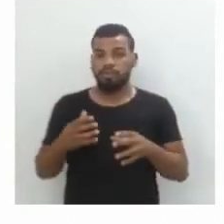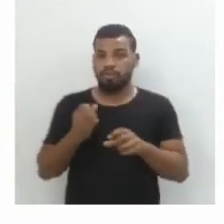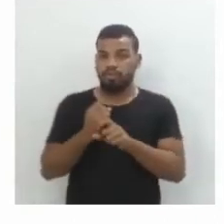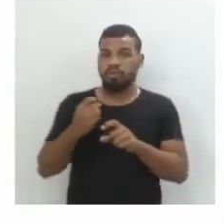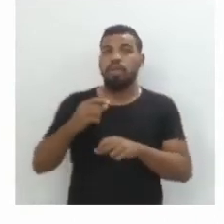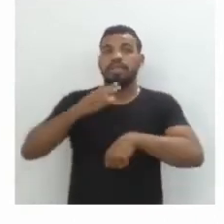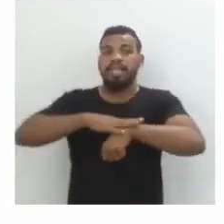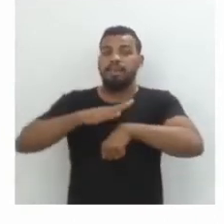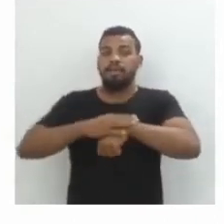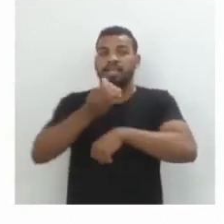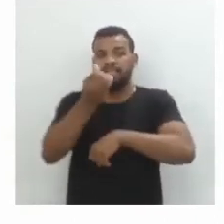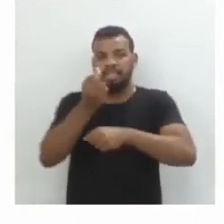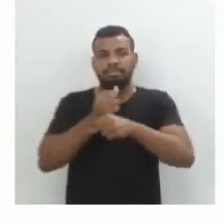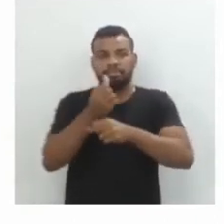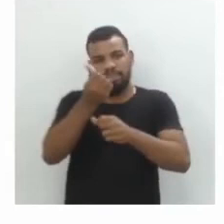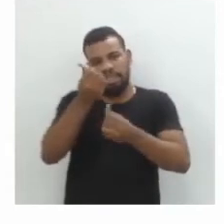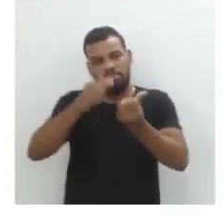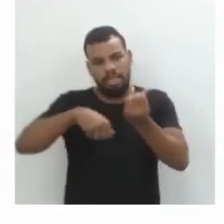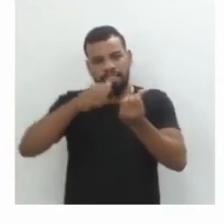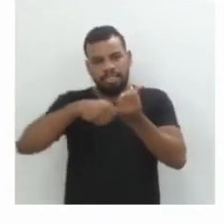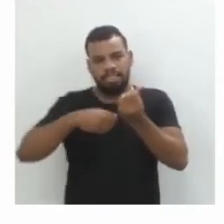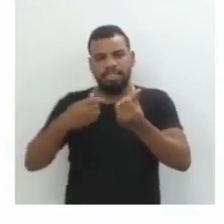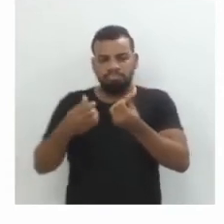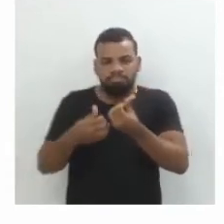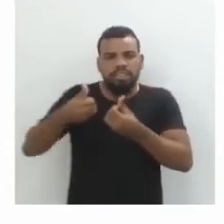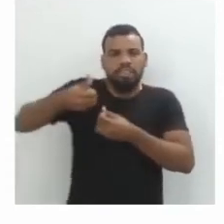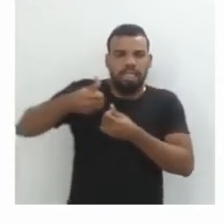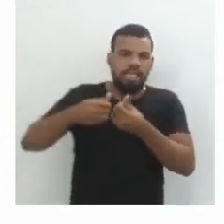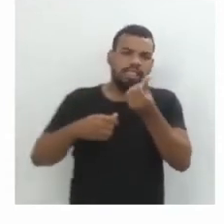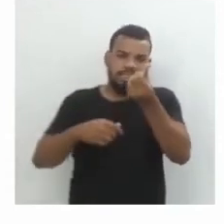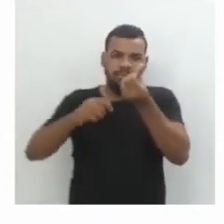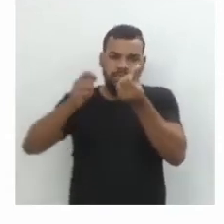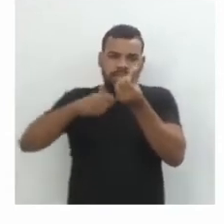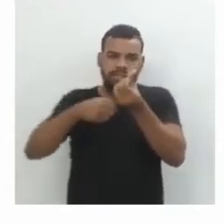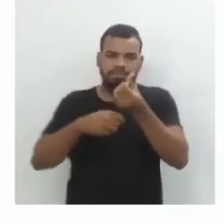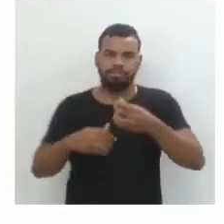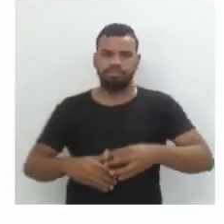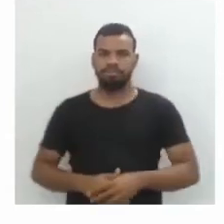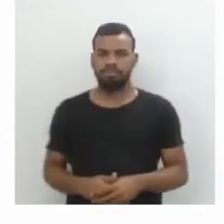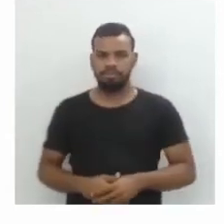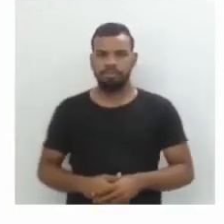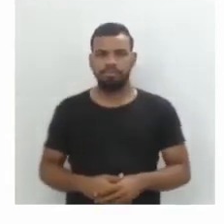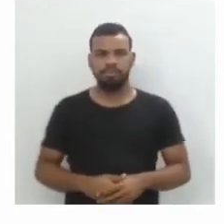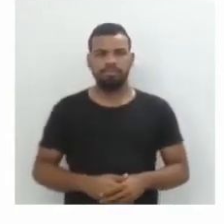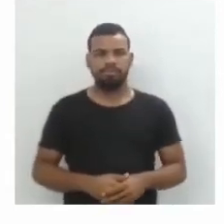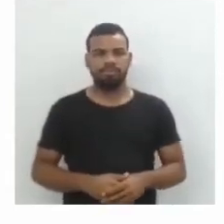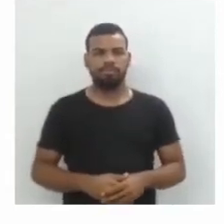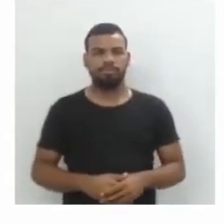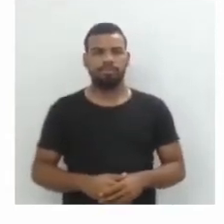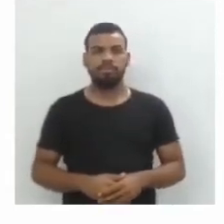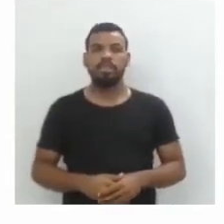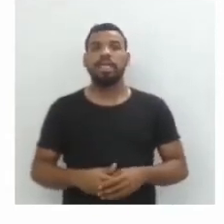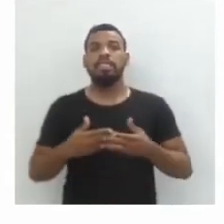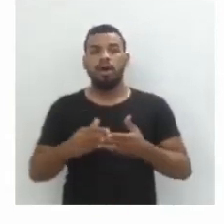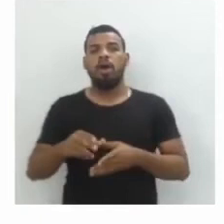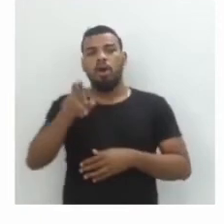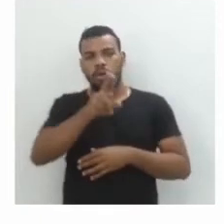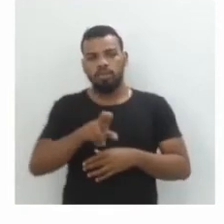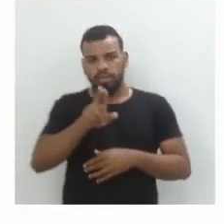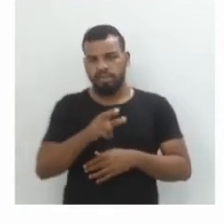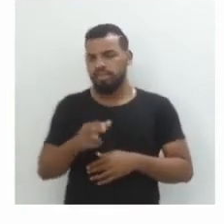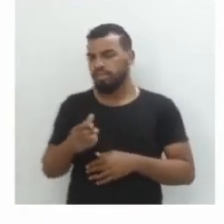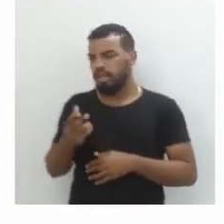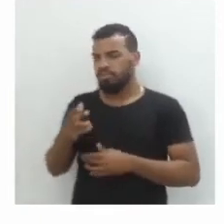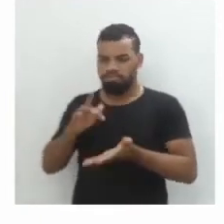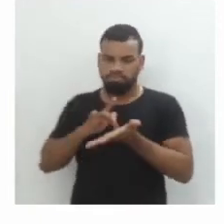1,012 elevado a 6. Então a gente utiliza, vamos utilizar a calculadora para fazer esse cálculo.